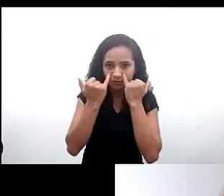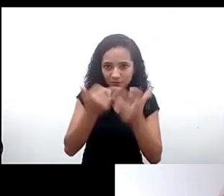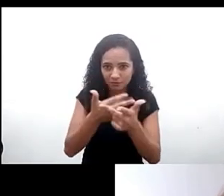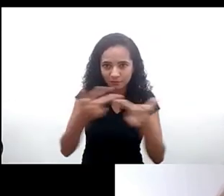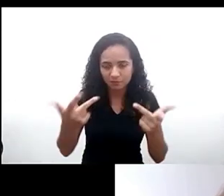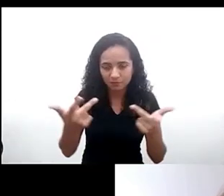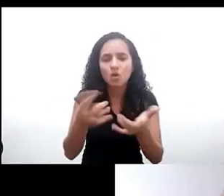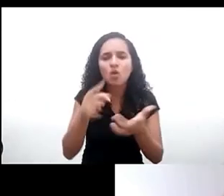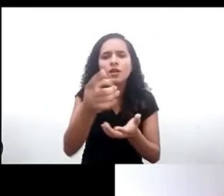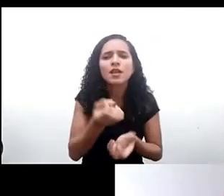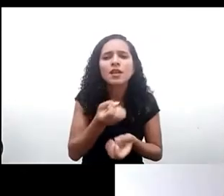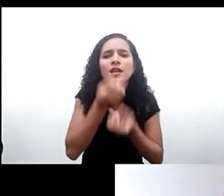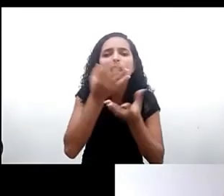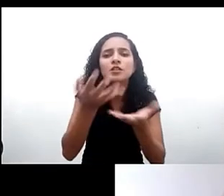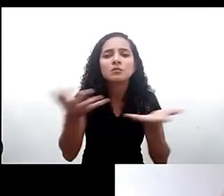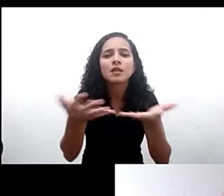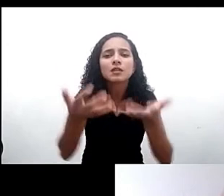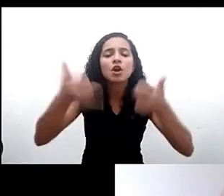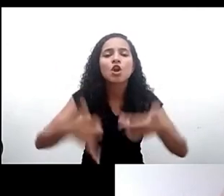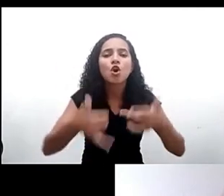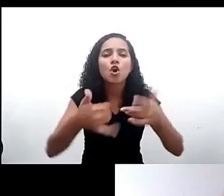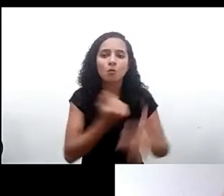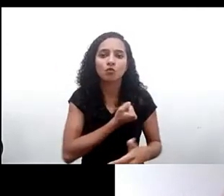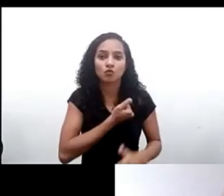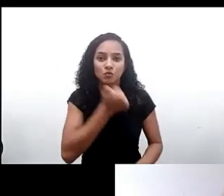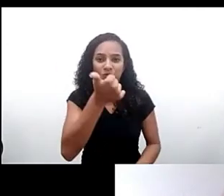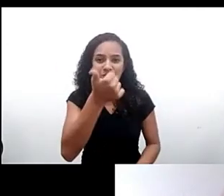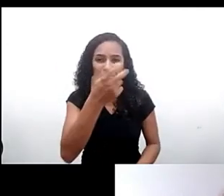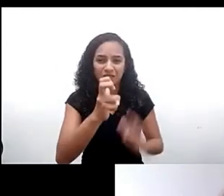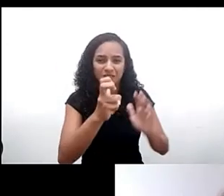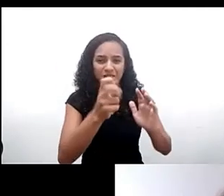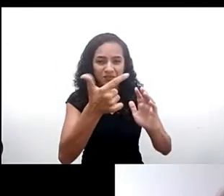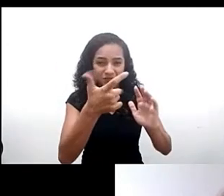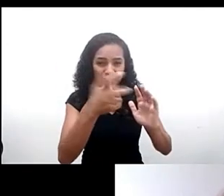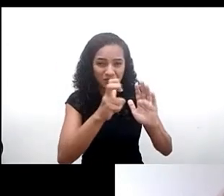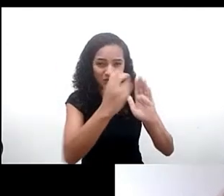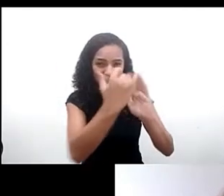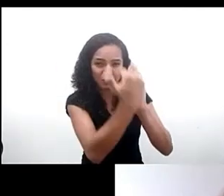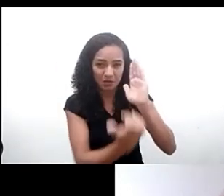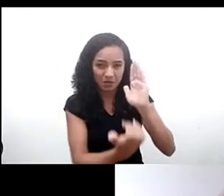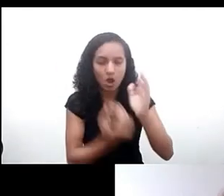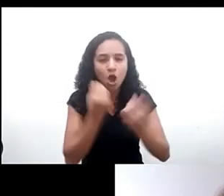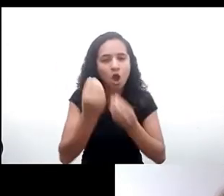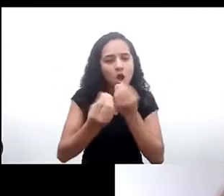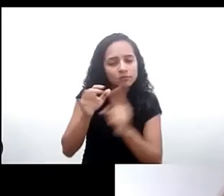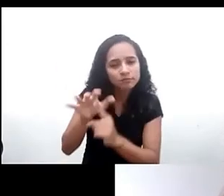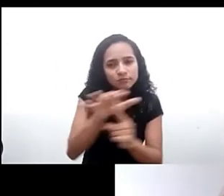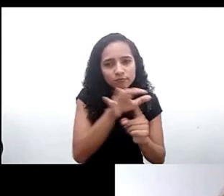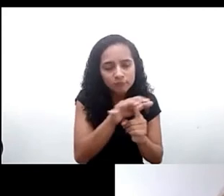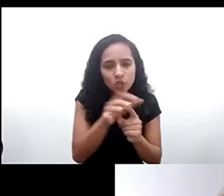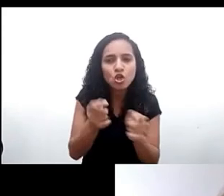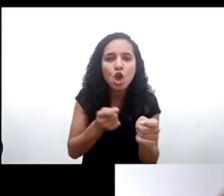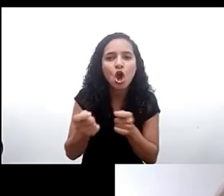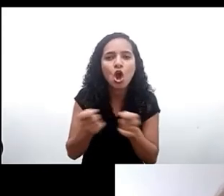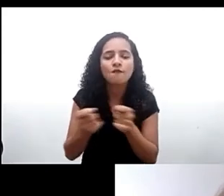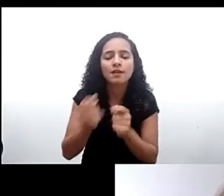comentário geral número 25 pode contribuir para as discussões internas nos países latino-americanos de governança da